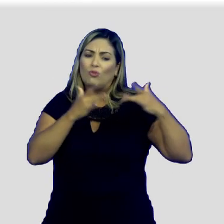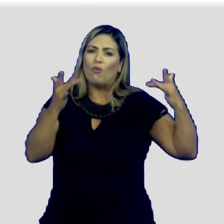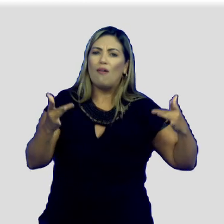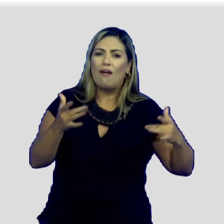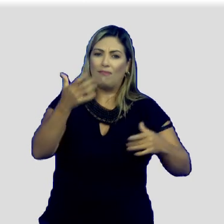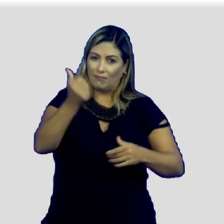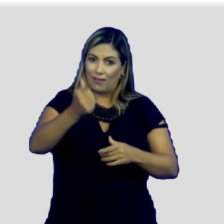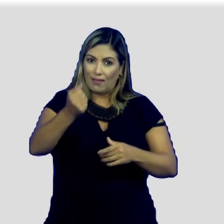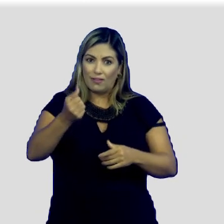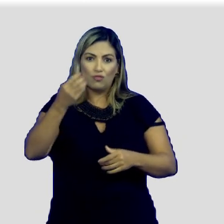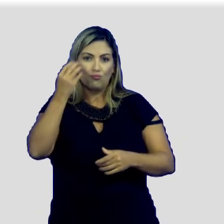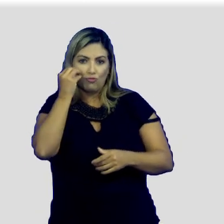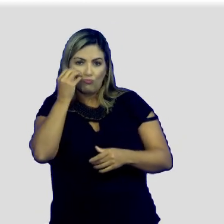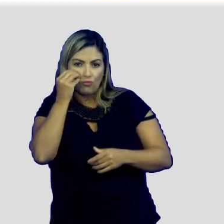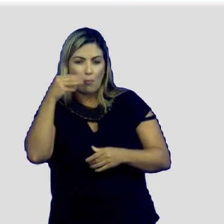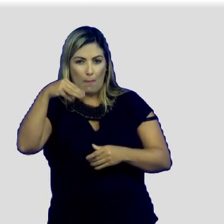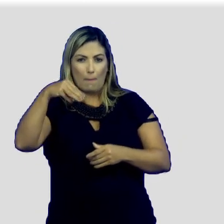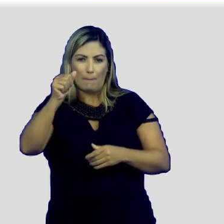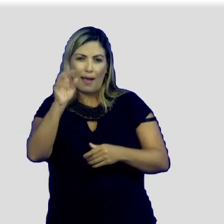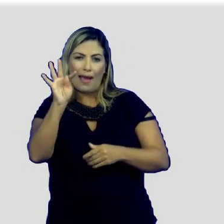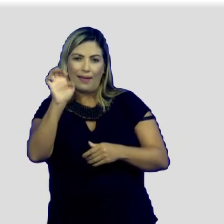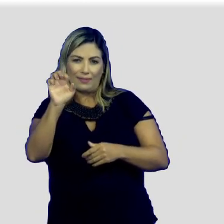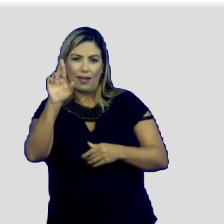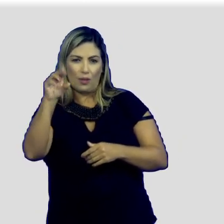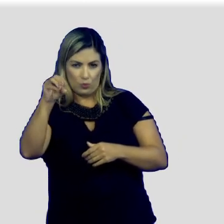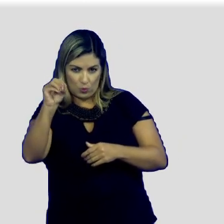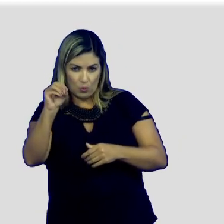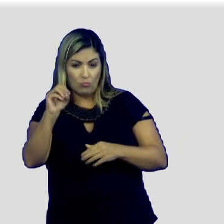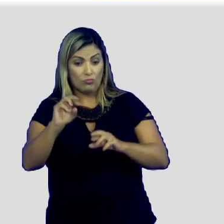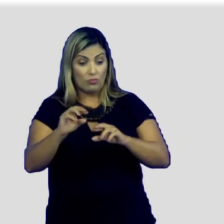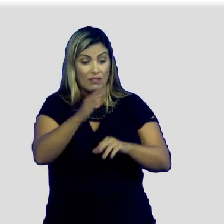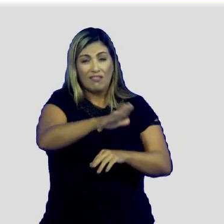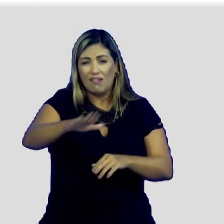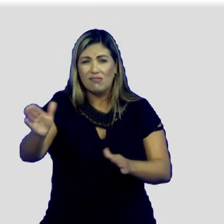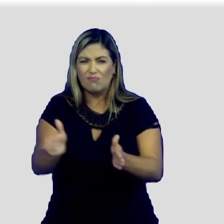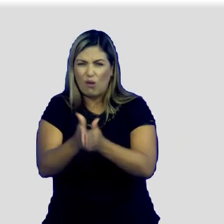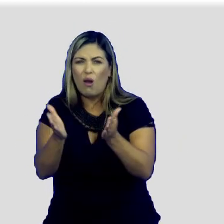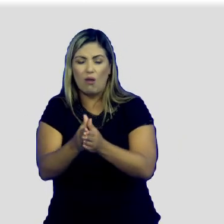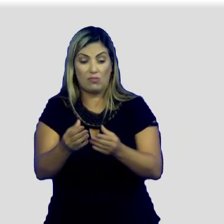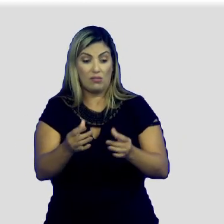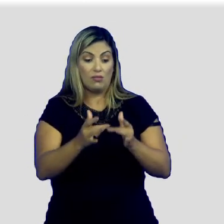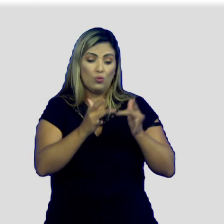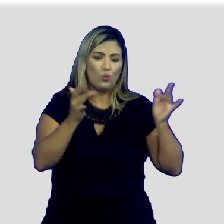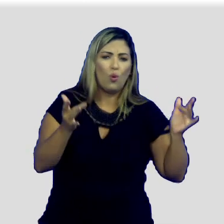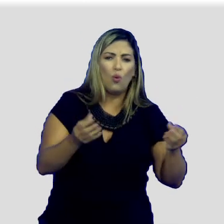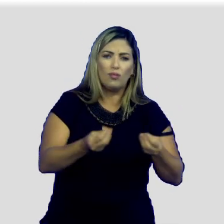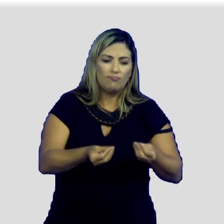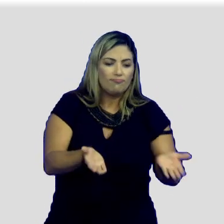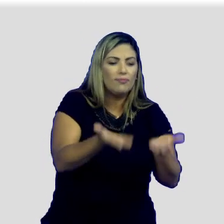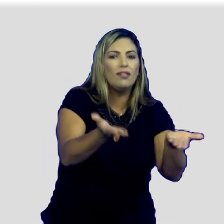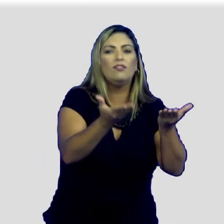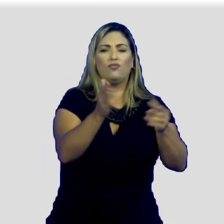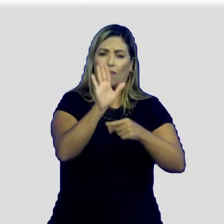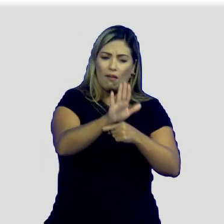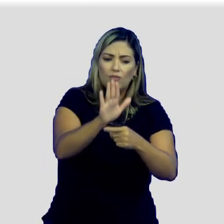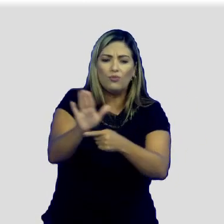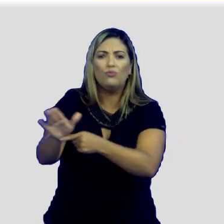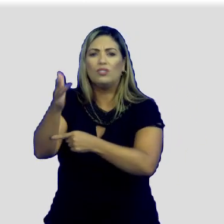materno e faça a diferença na vida de muitas crianças. Doe, incentive,